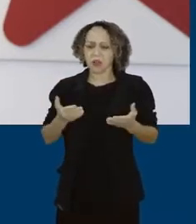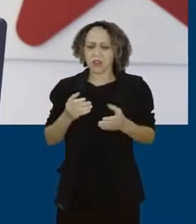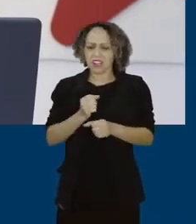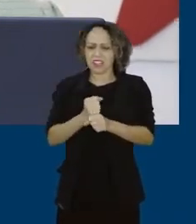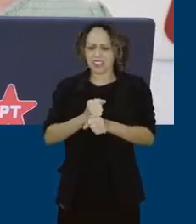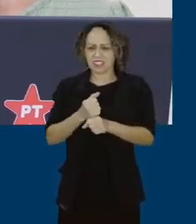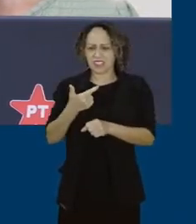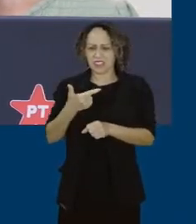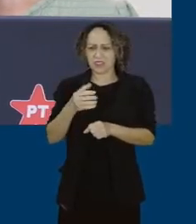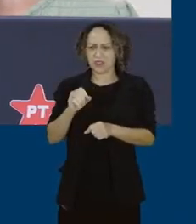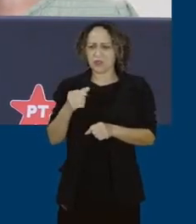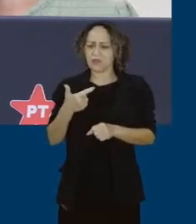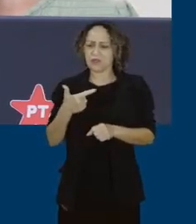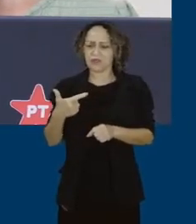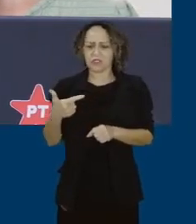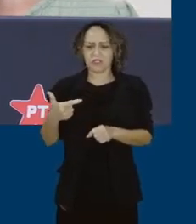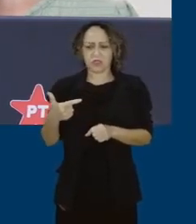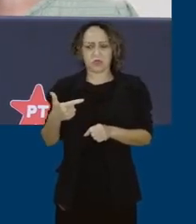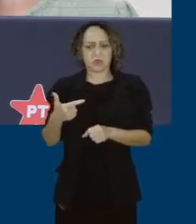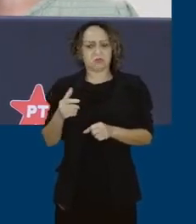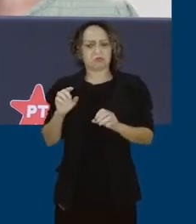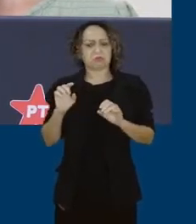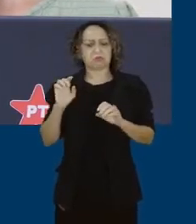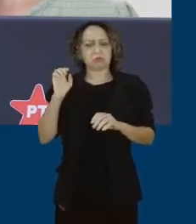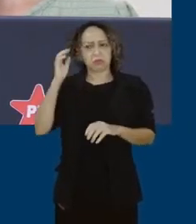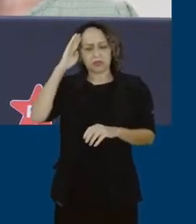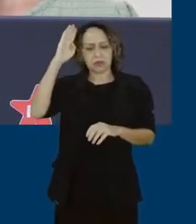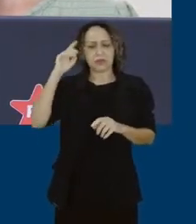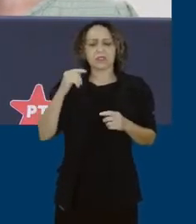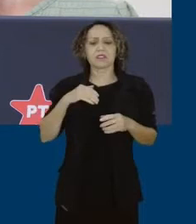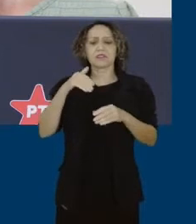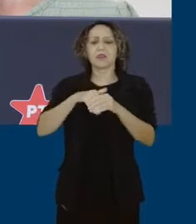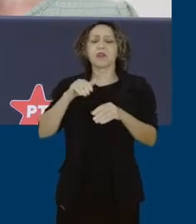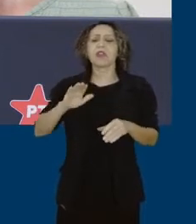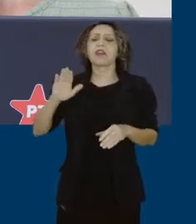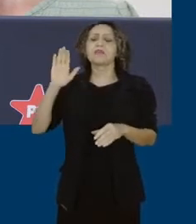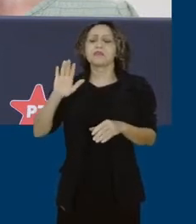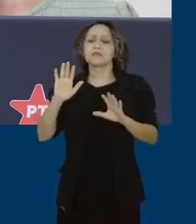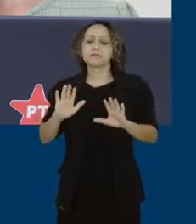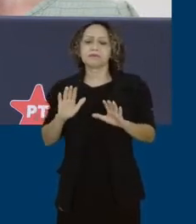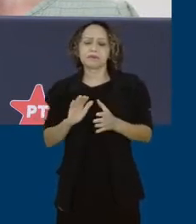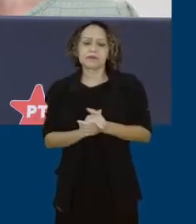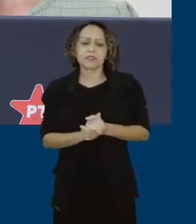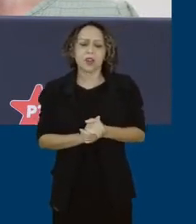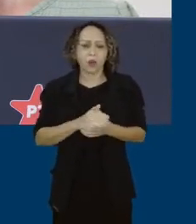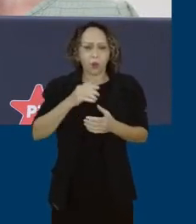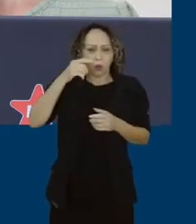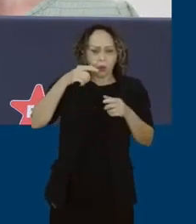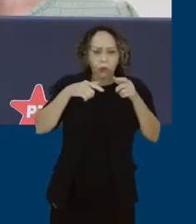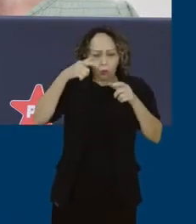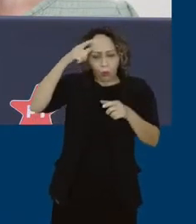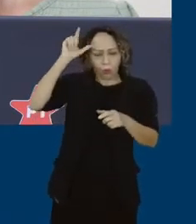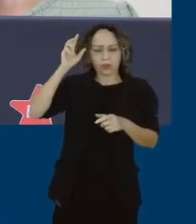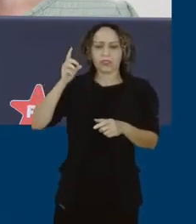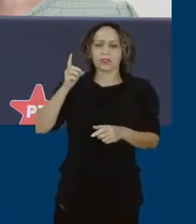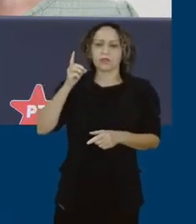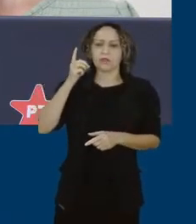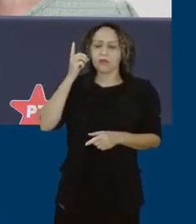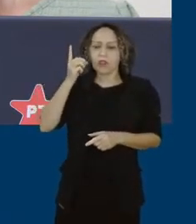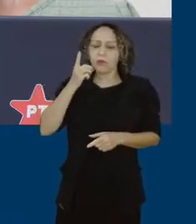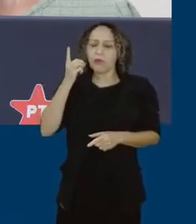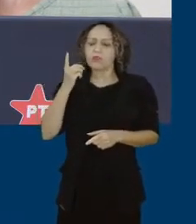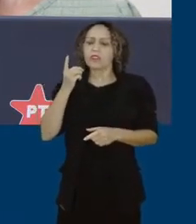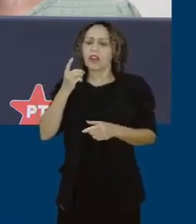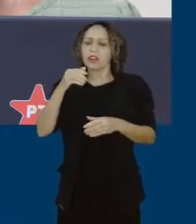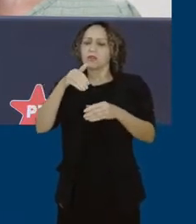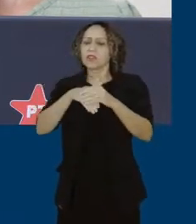Olha, ontem aliás, esses meus deputados votaram contra o regime de urgência por um projeto de lei de fake news, ou seja, eles